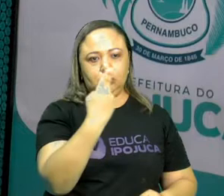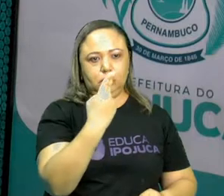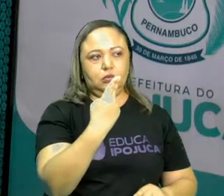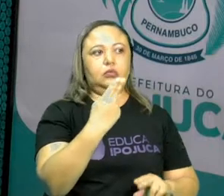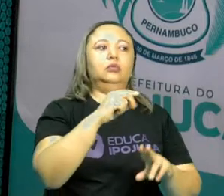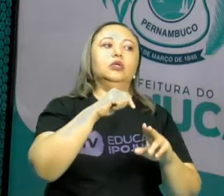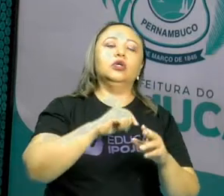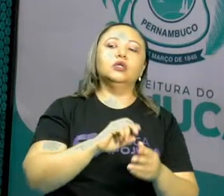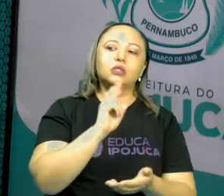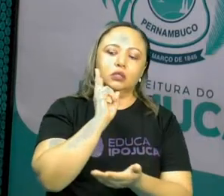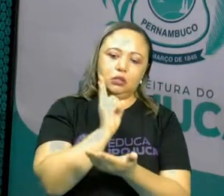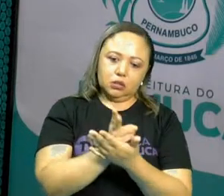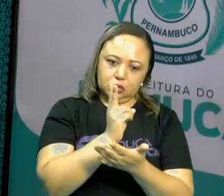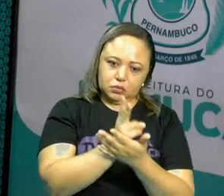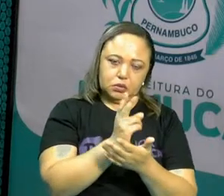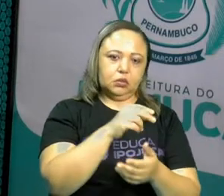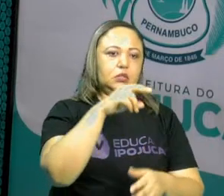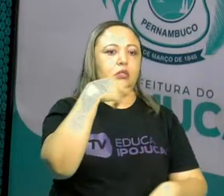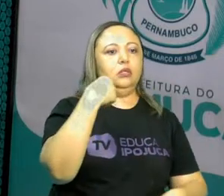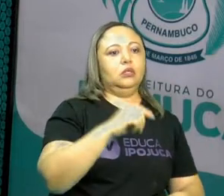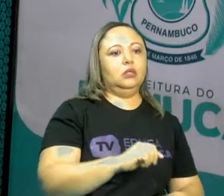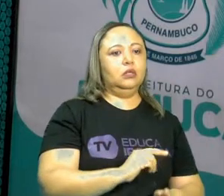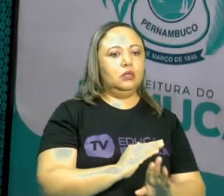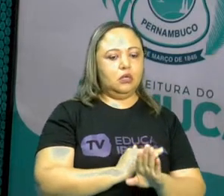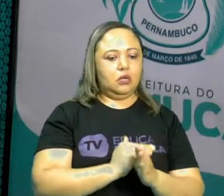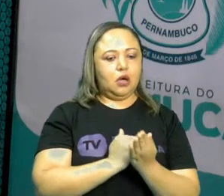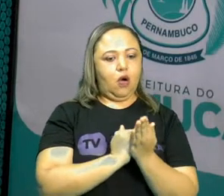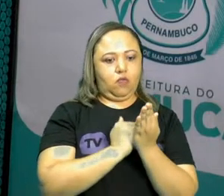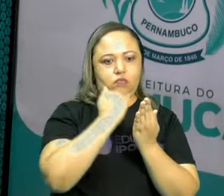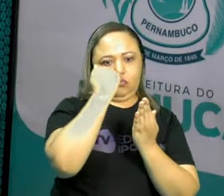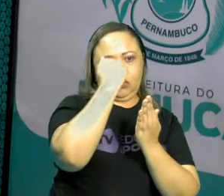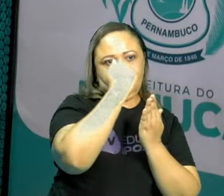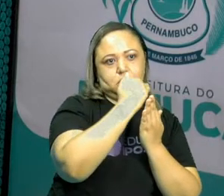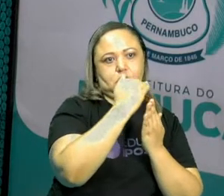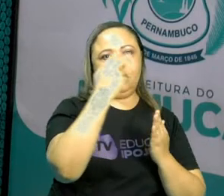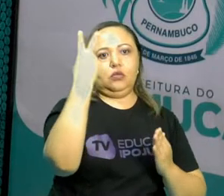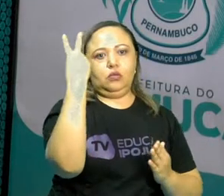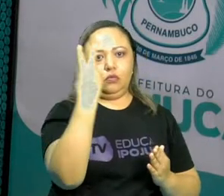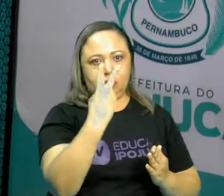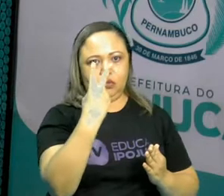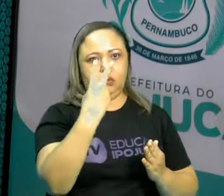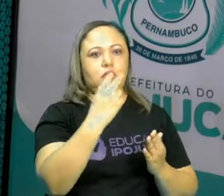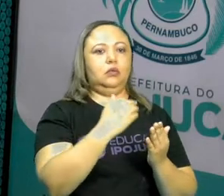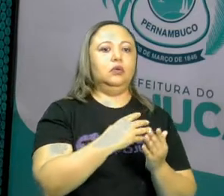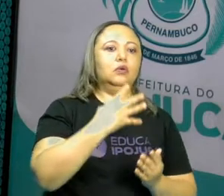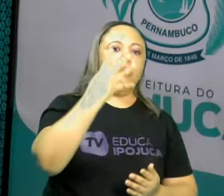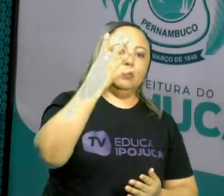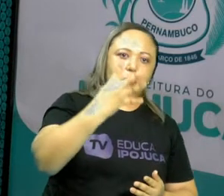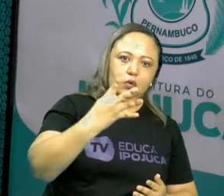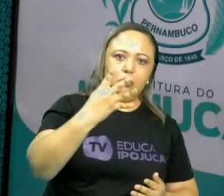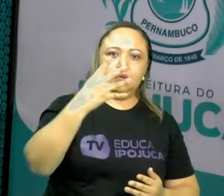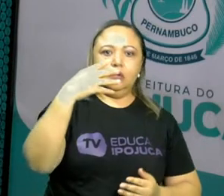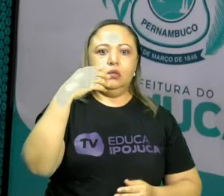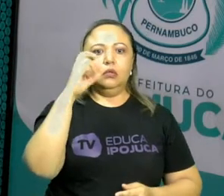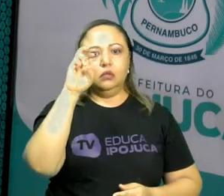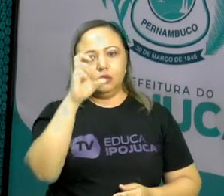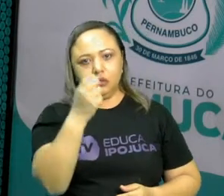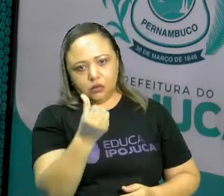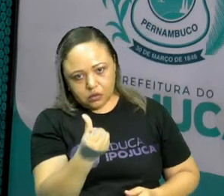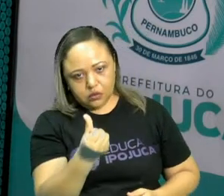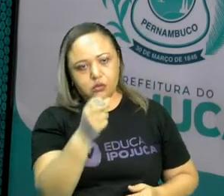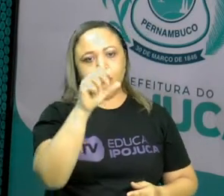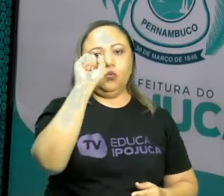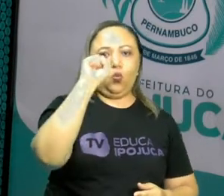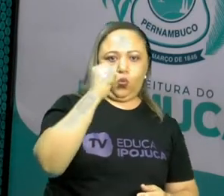toda vez que a gente aumenta 2, quais são os números que vão aparecer? Vão aparecer o 2, o 4, o 6,